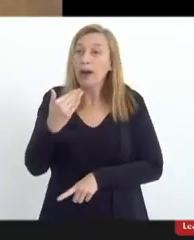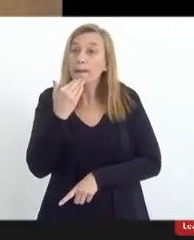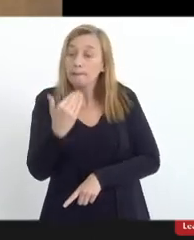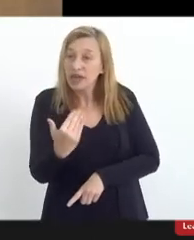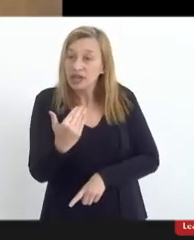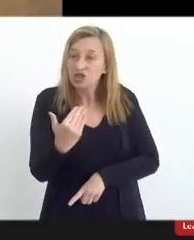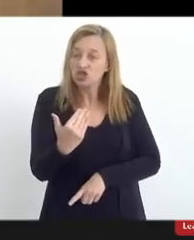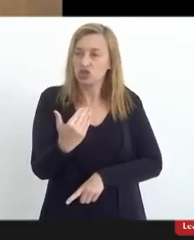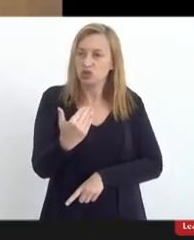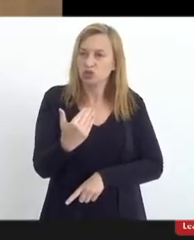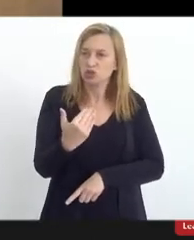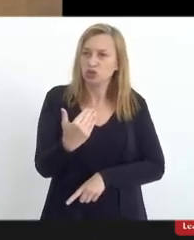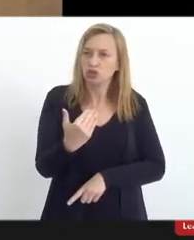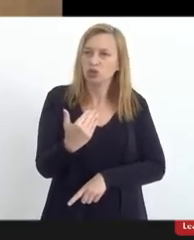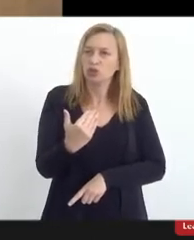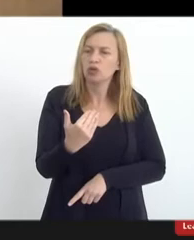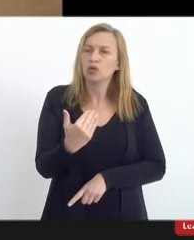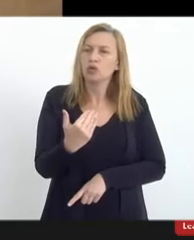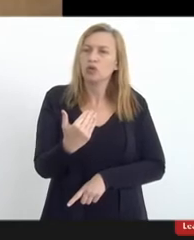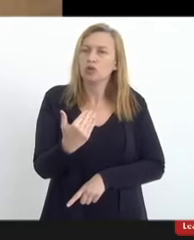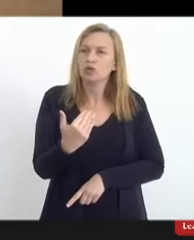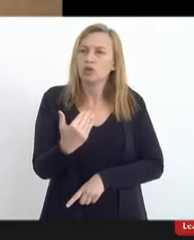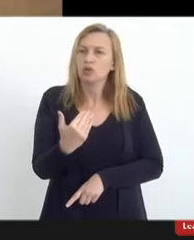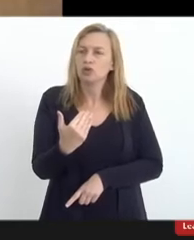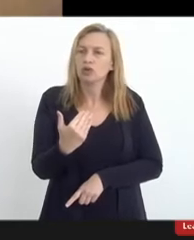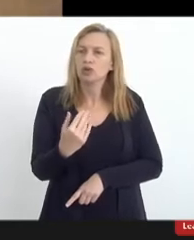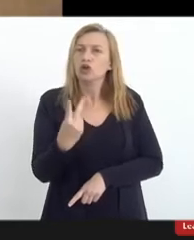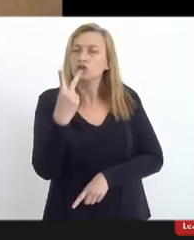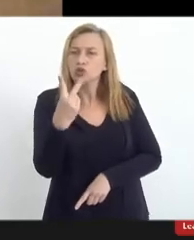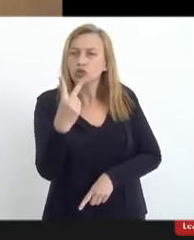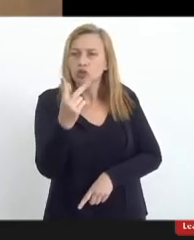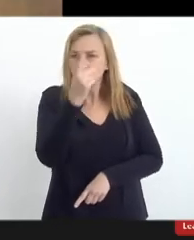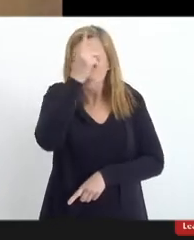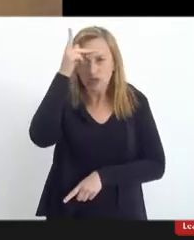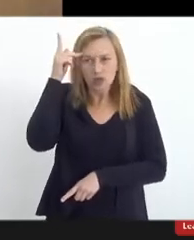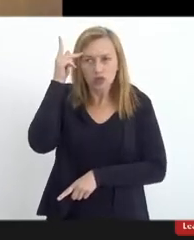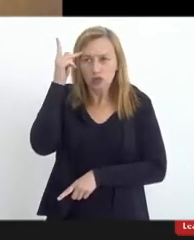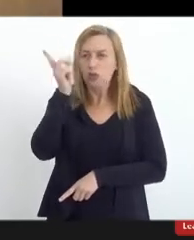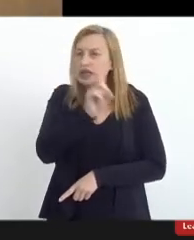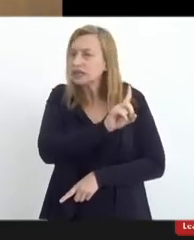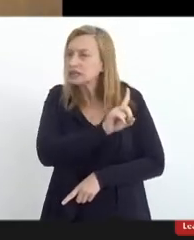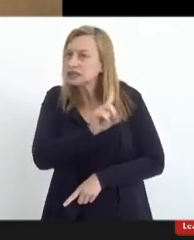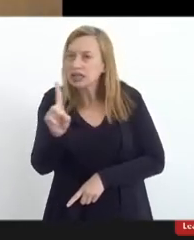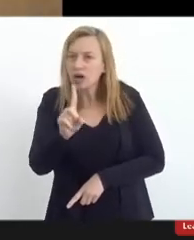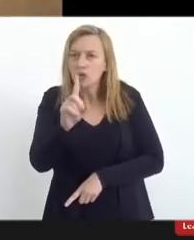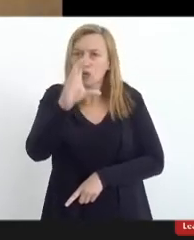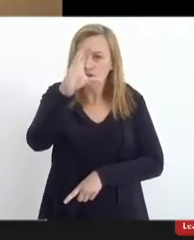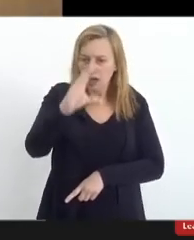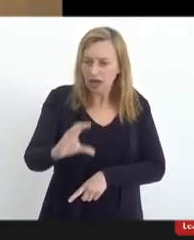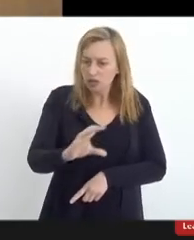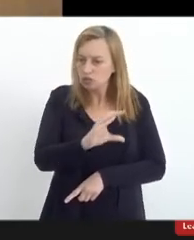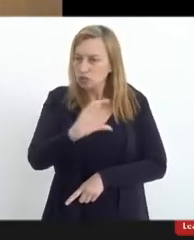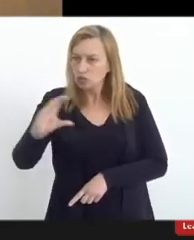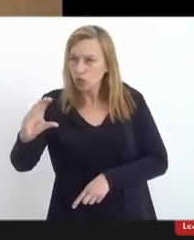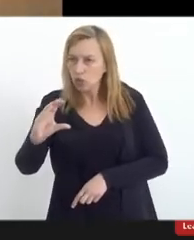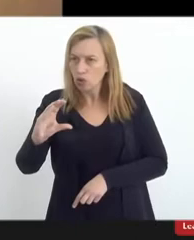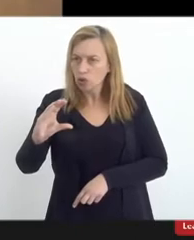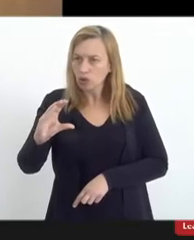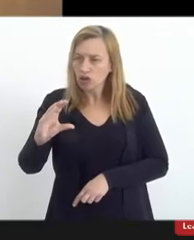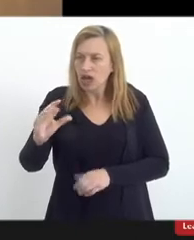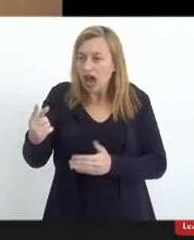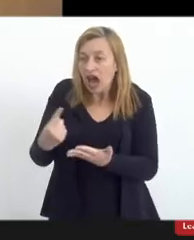solicitou que dois personagens não católicos o